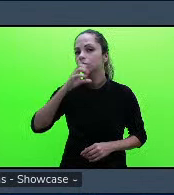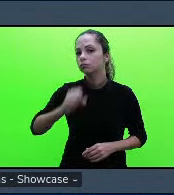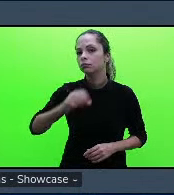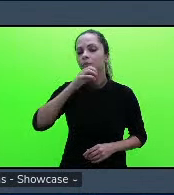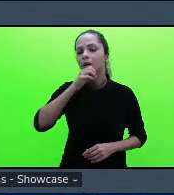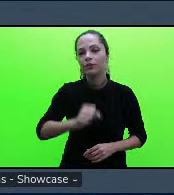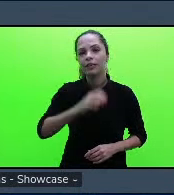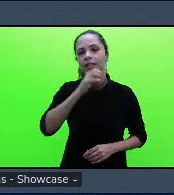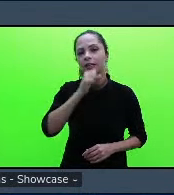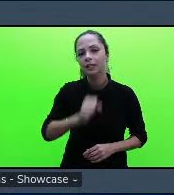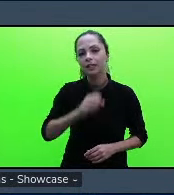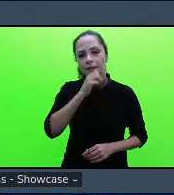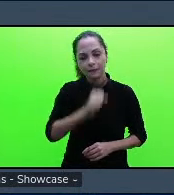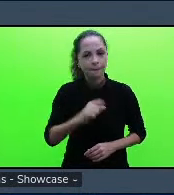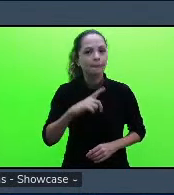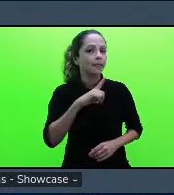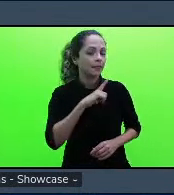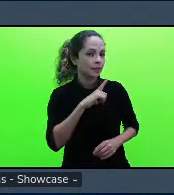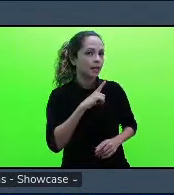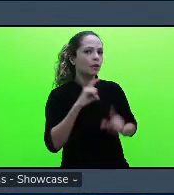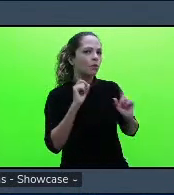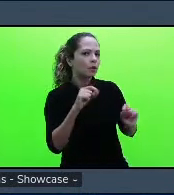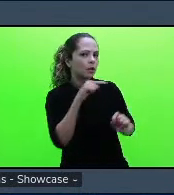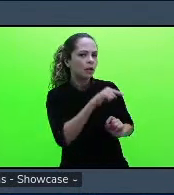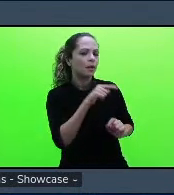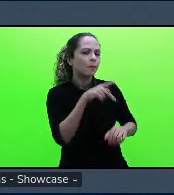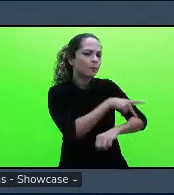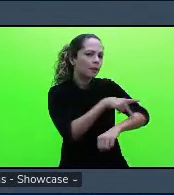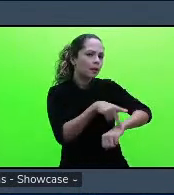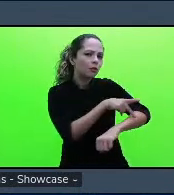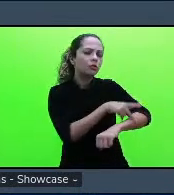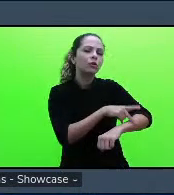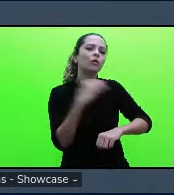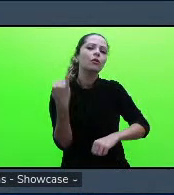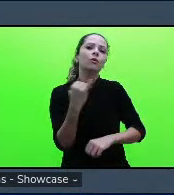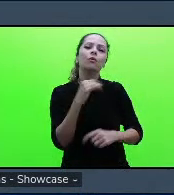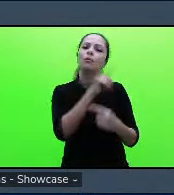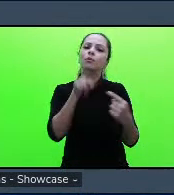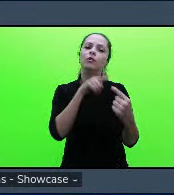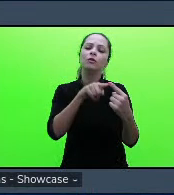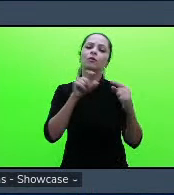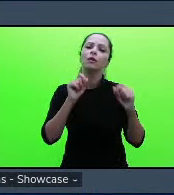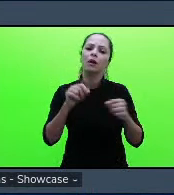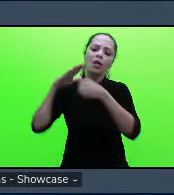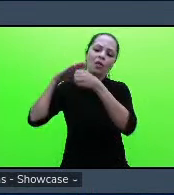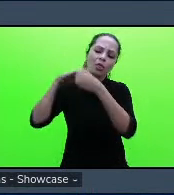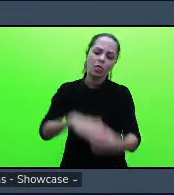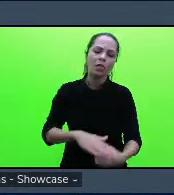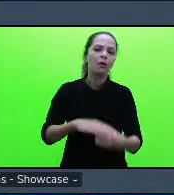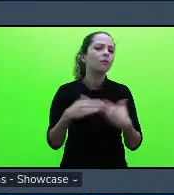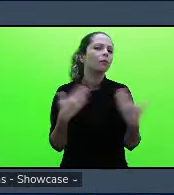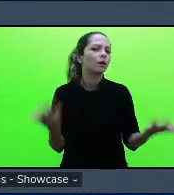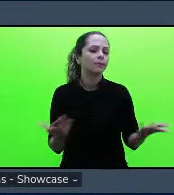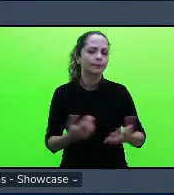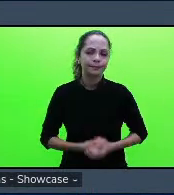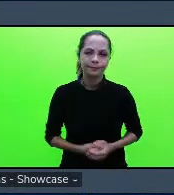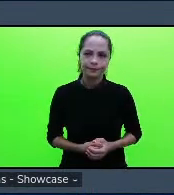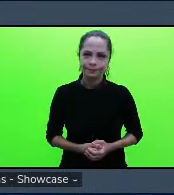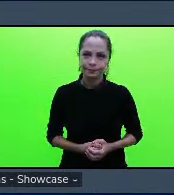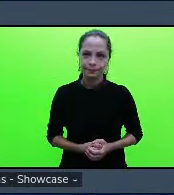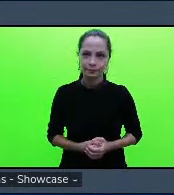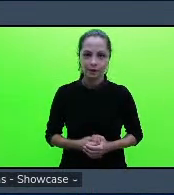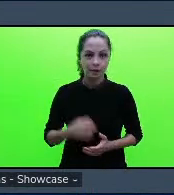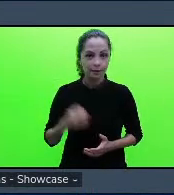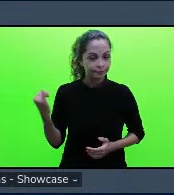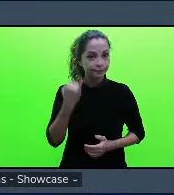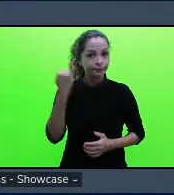reprimir ou oprimir e é importante dizer que a princípio o